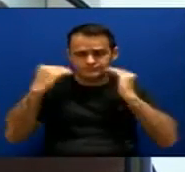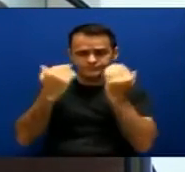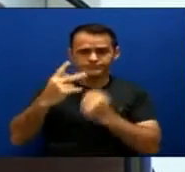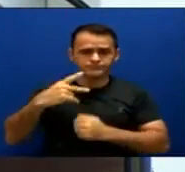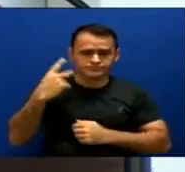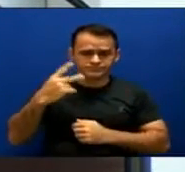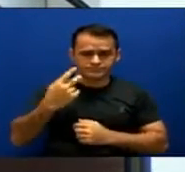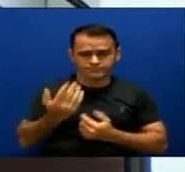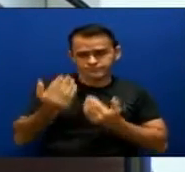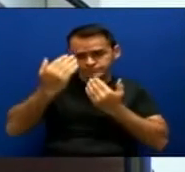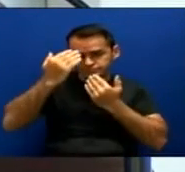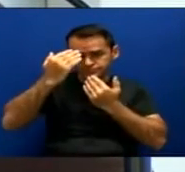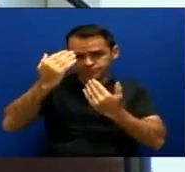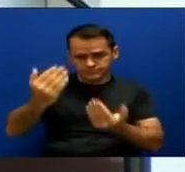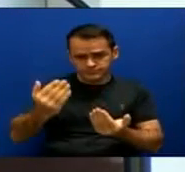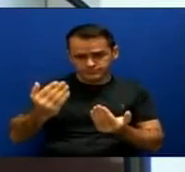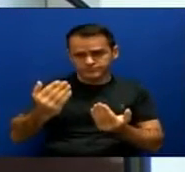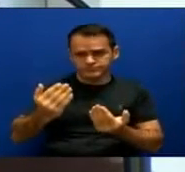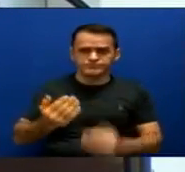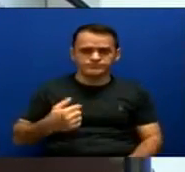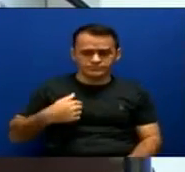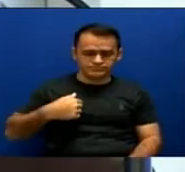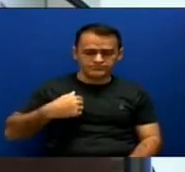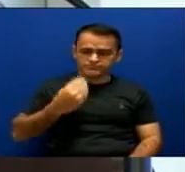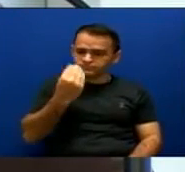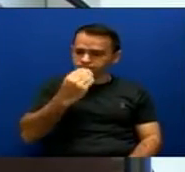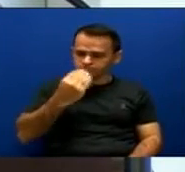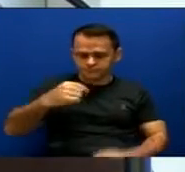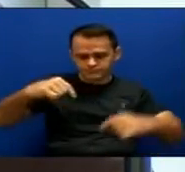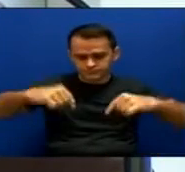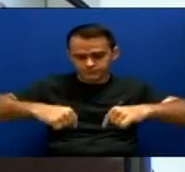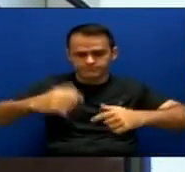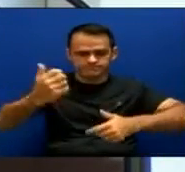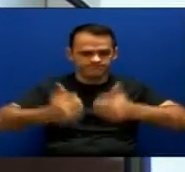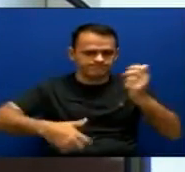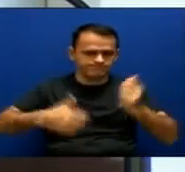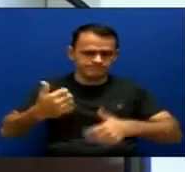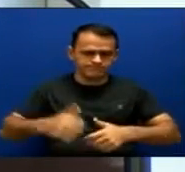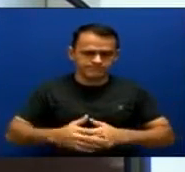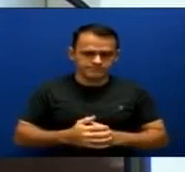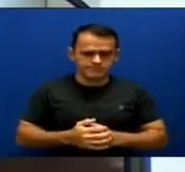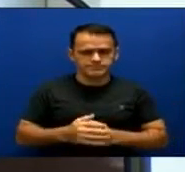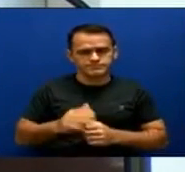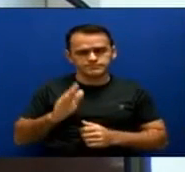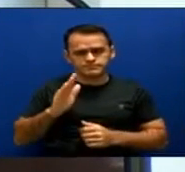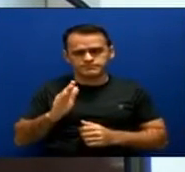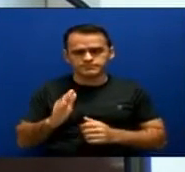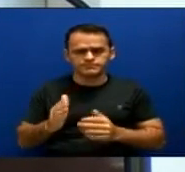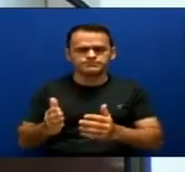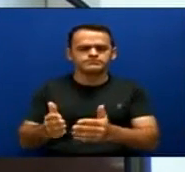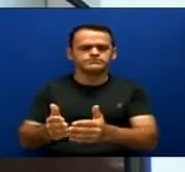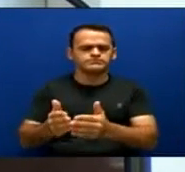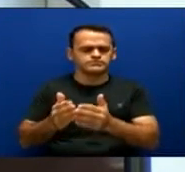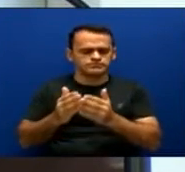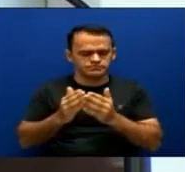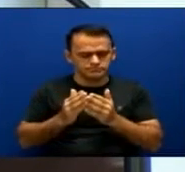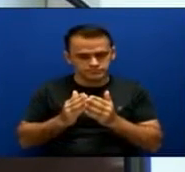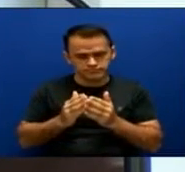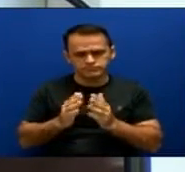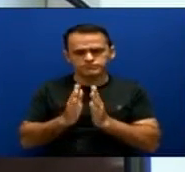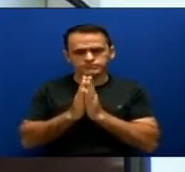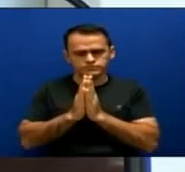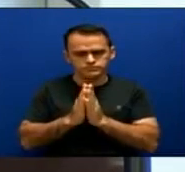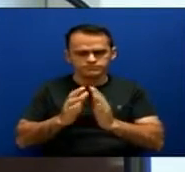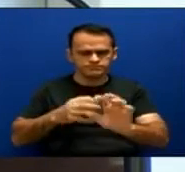oportunidade que estão me dando em estar aqui, mas peço a compreensão